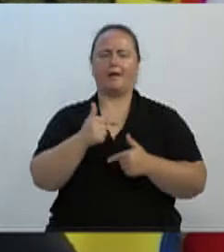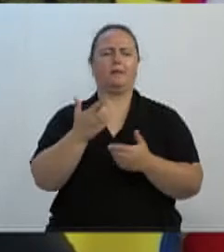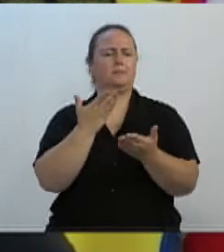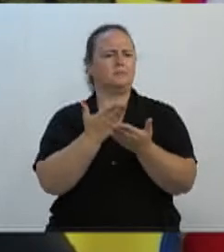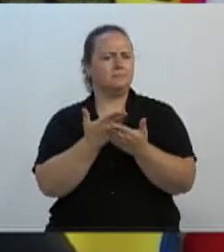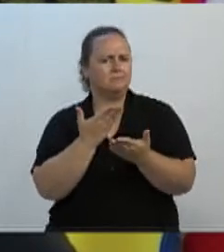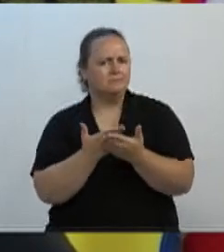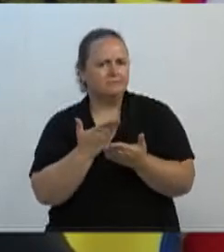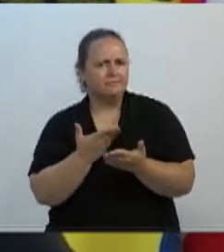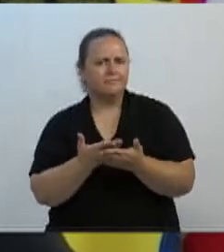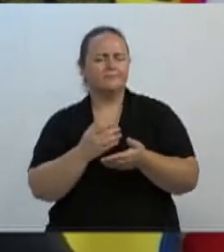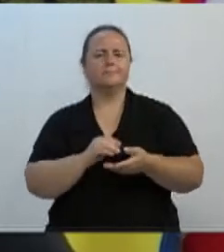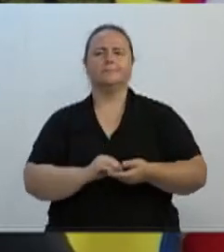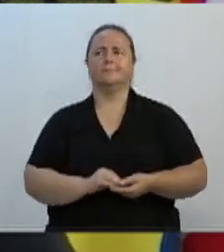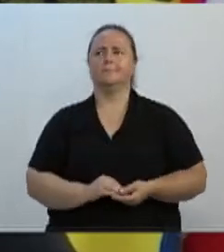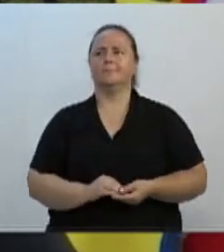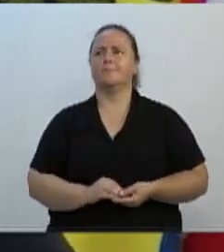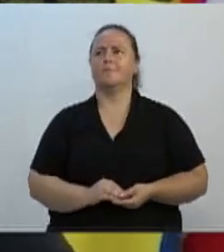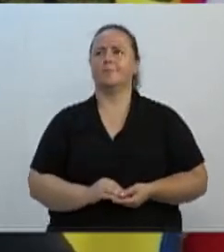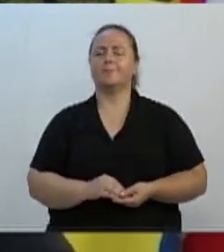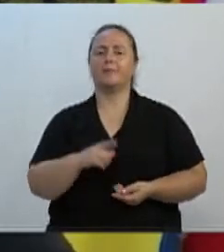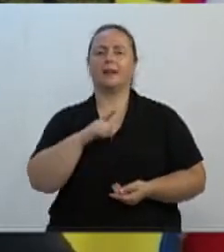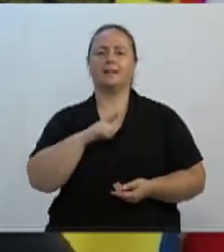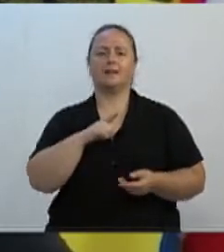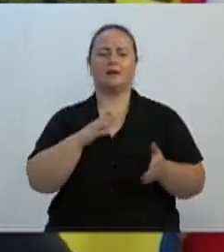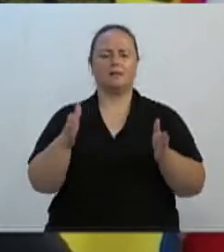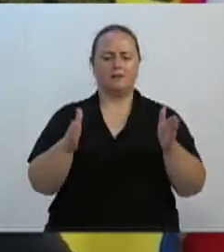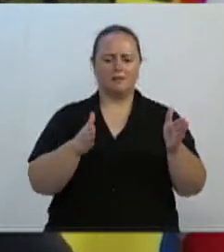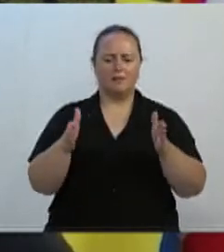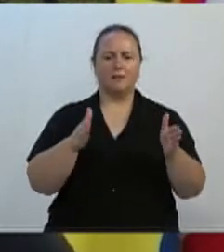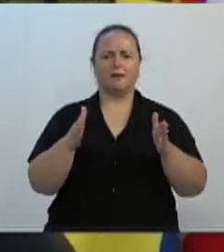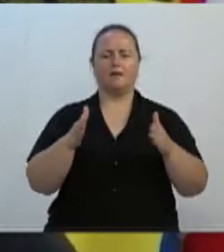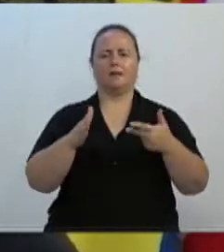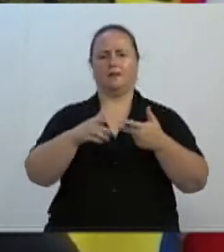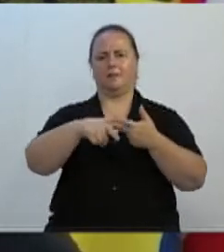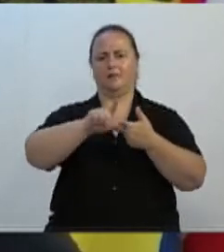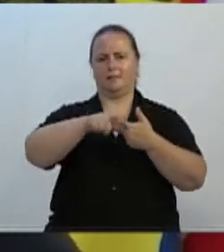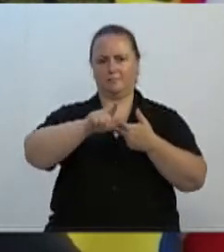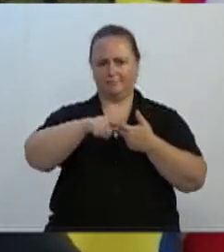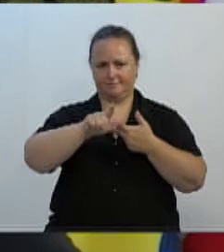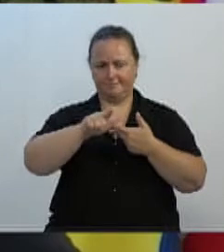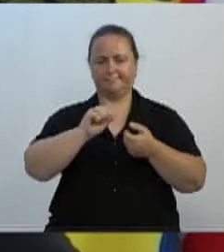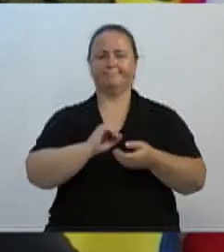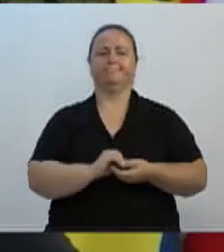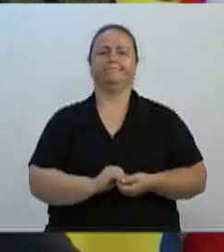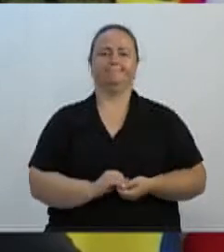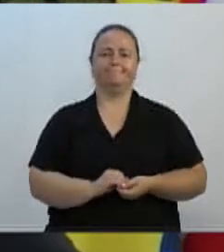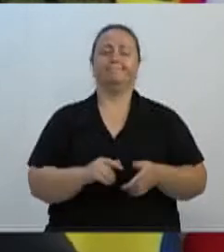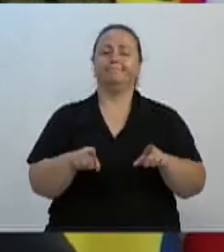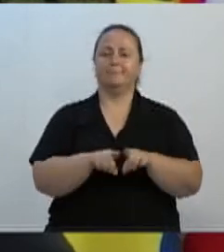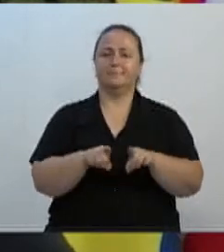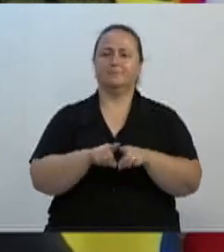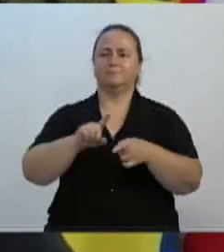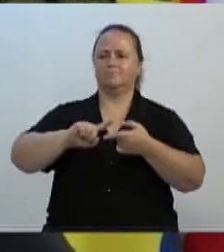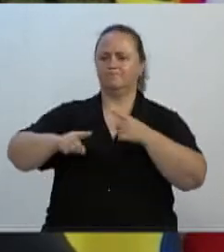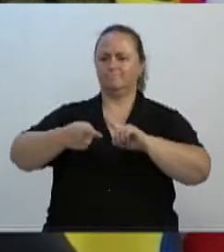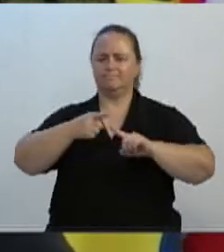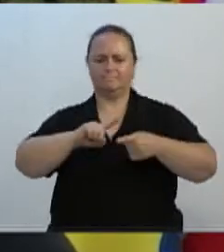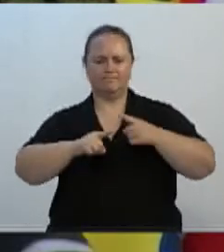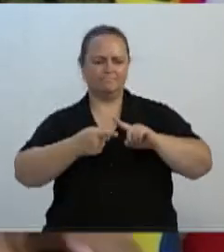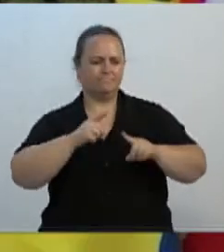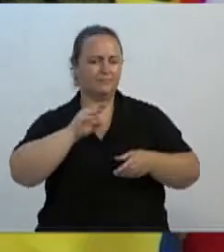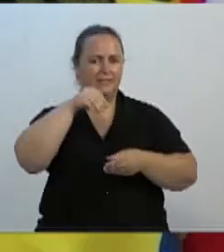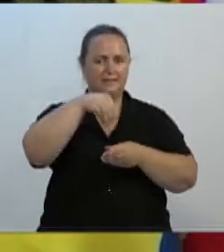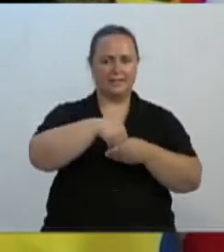vocês participam de todo o processo legislativo, fazem todas as suas articulações, seja dentro ou fora da Câmara,